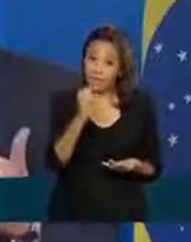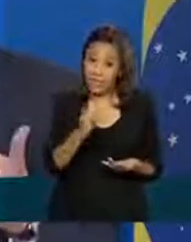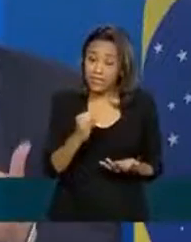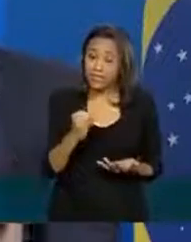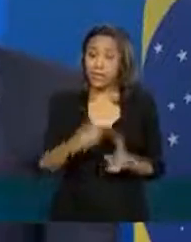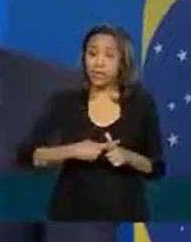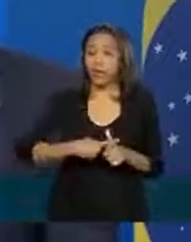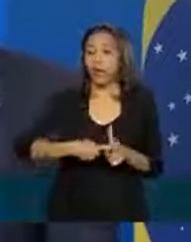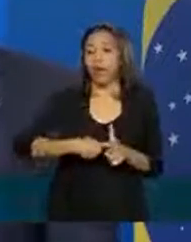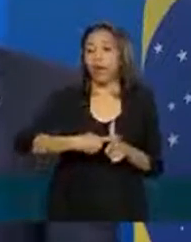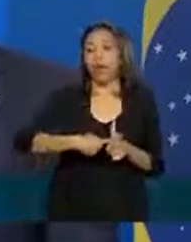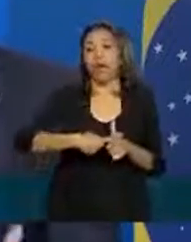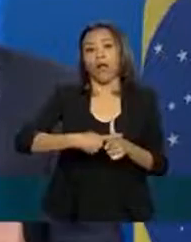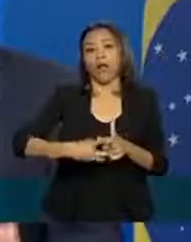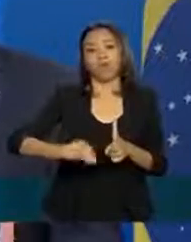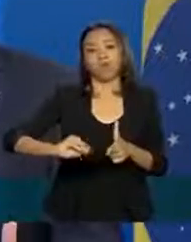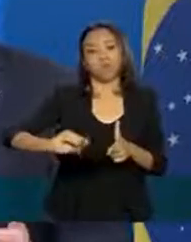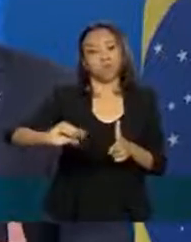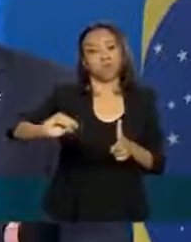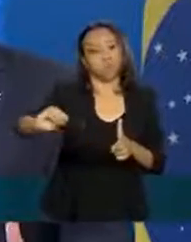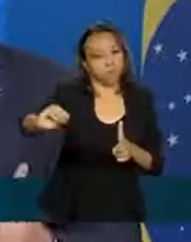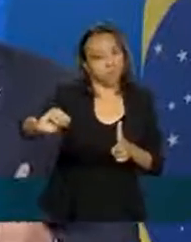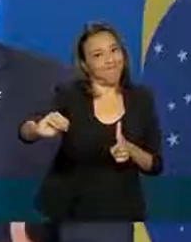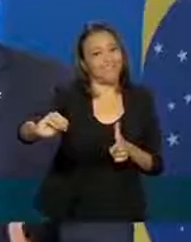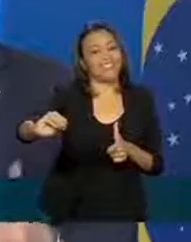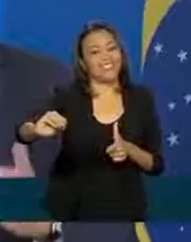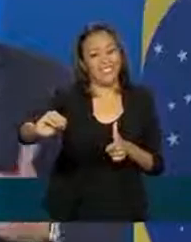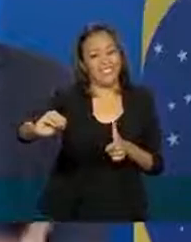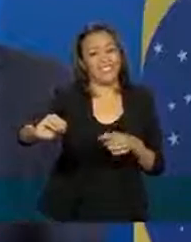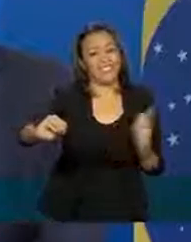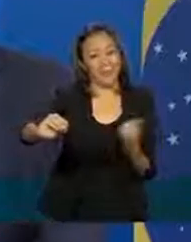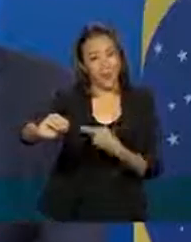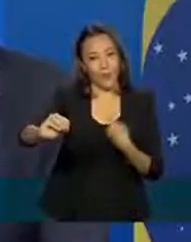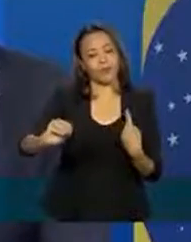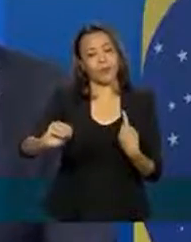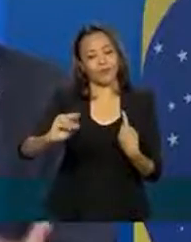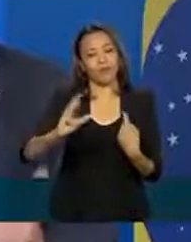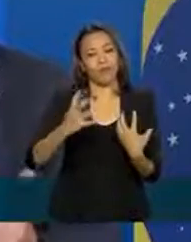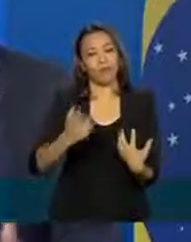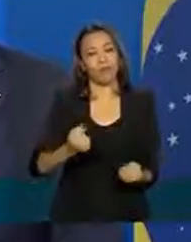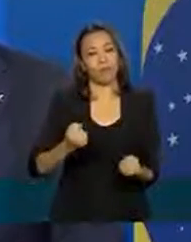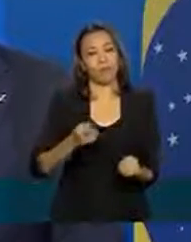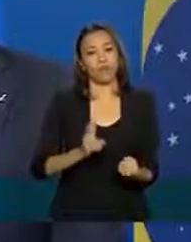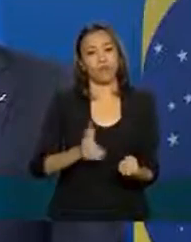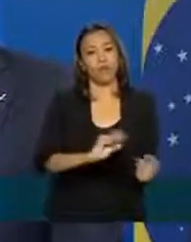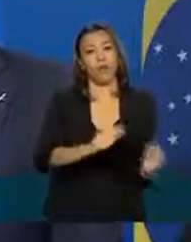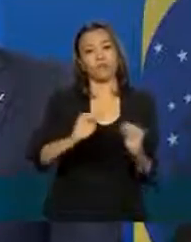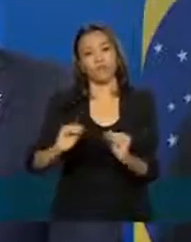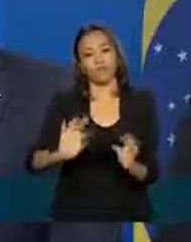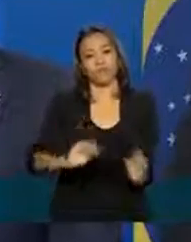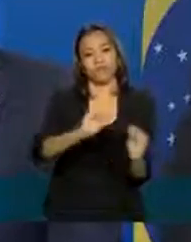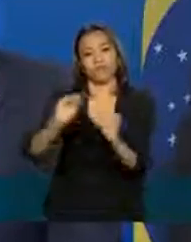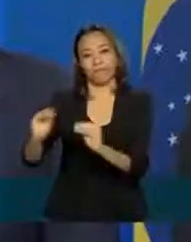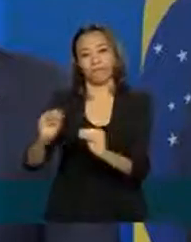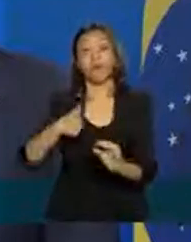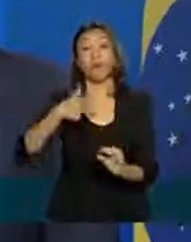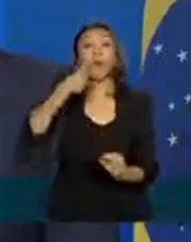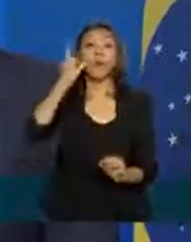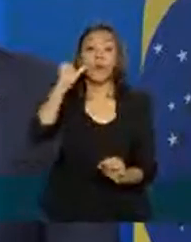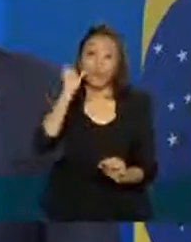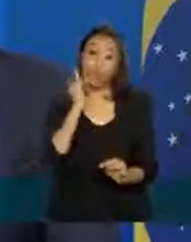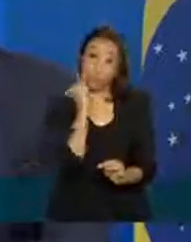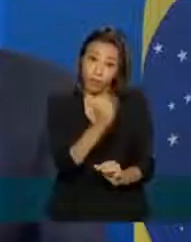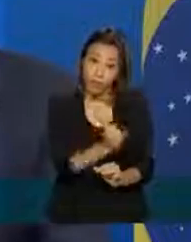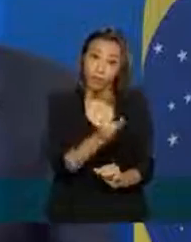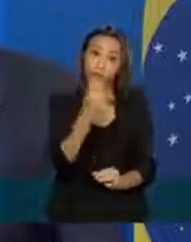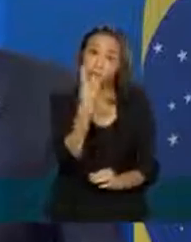se intensificar nós vamos continuar postergando. Então ontem anunciamos que três meses